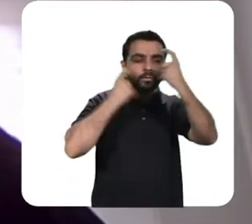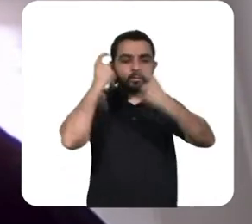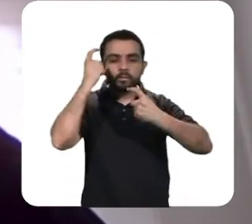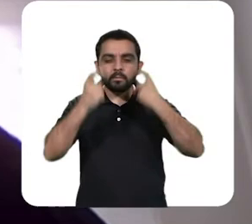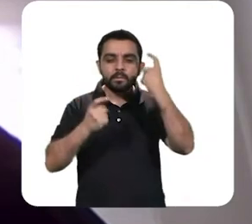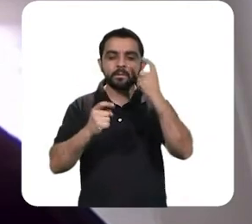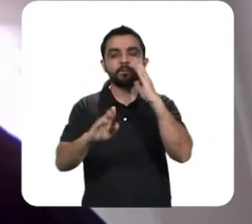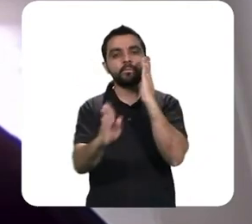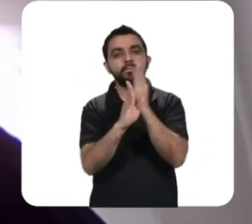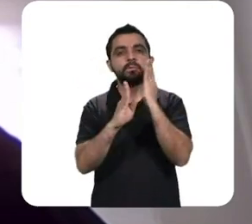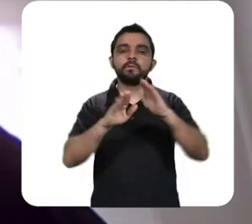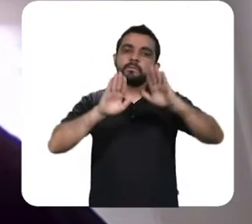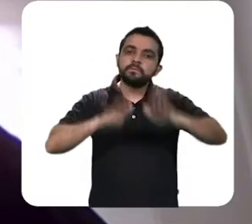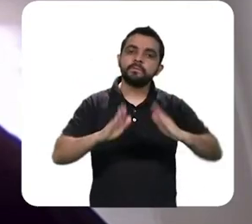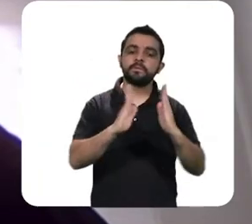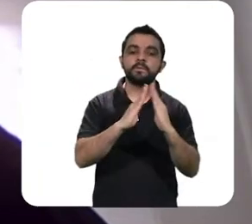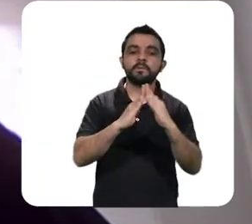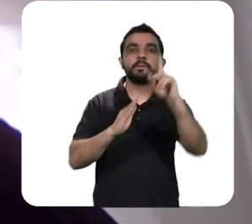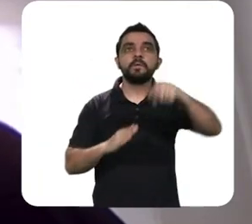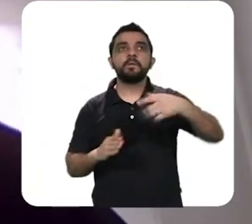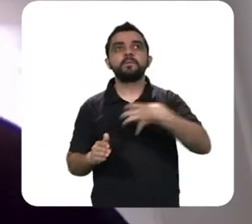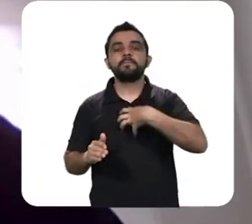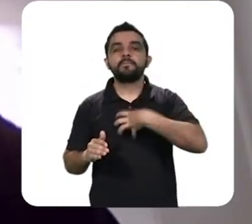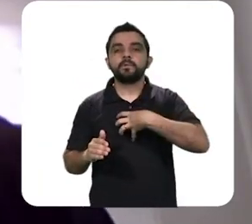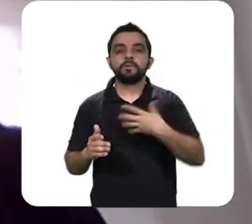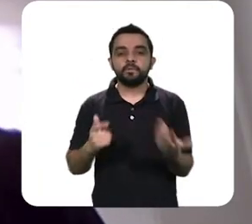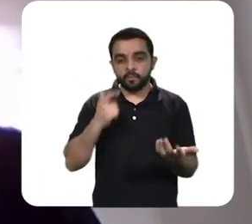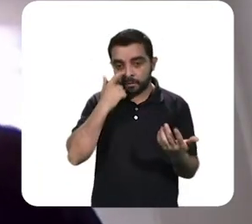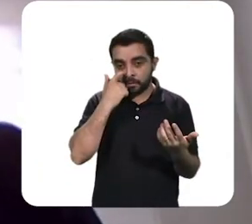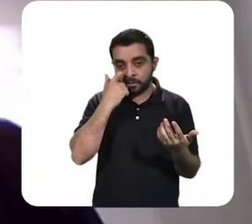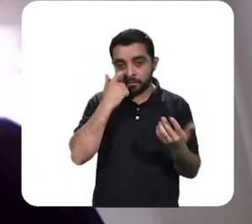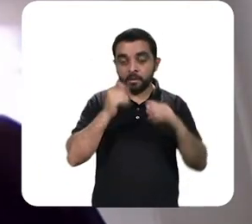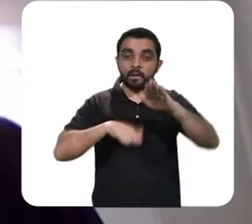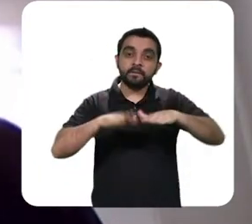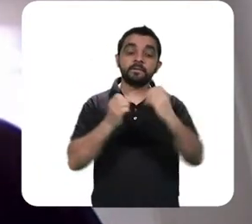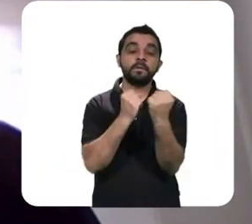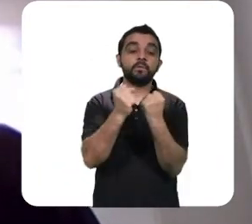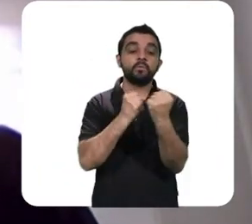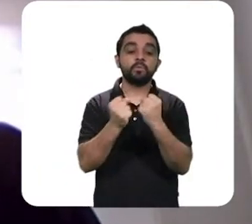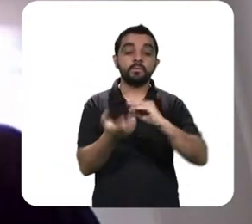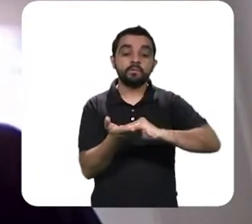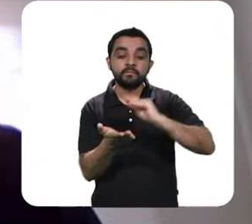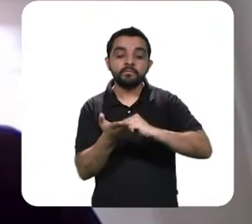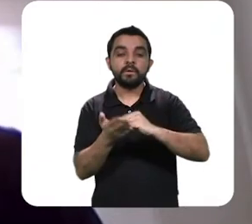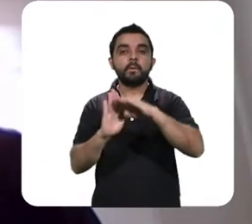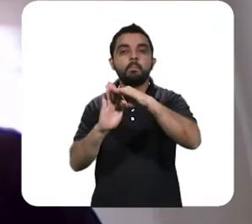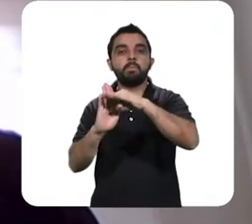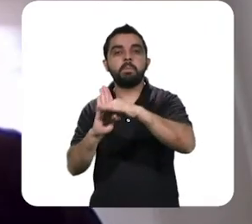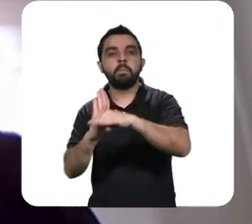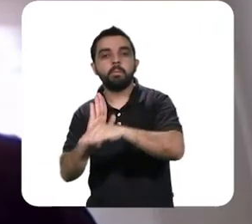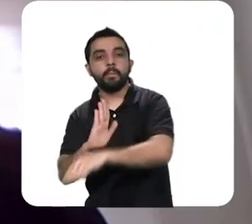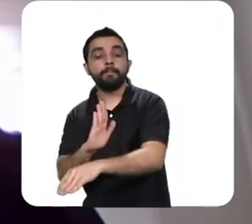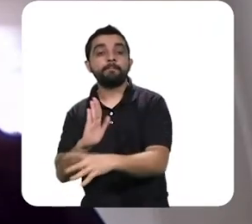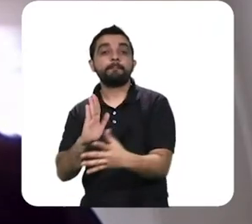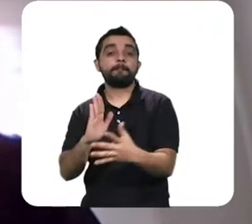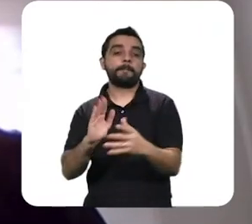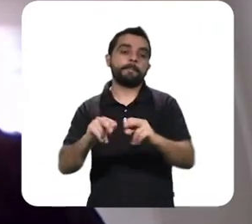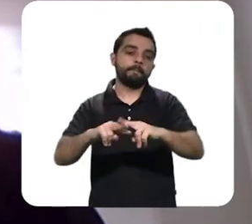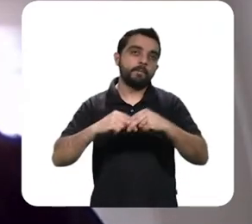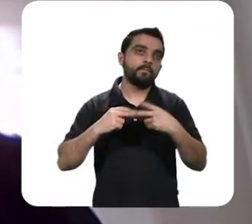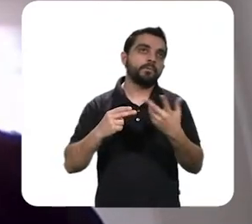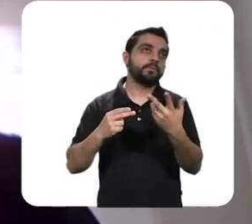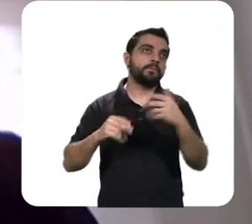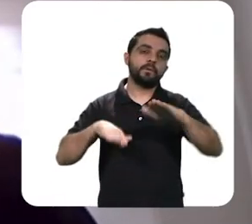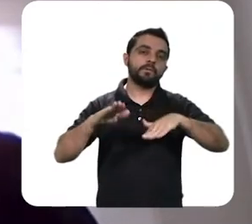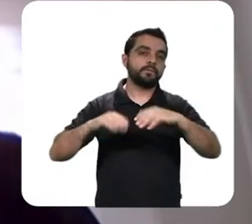relação ao isolamento é você ter a economia ter um desabastecimento então a atividade industrial que